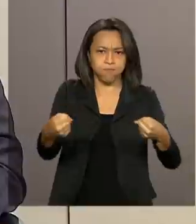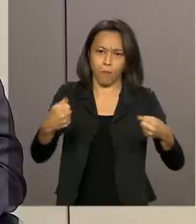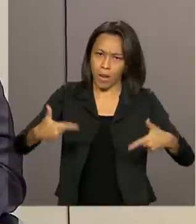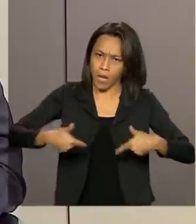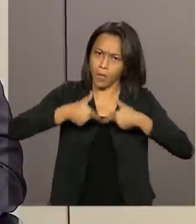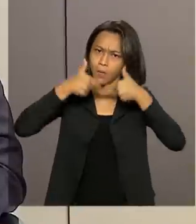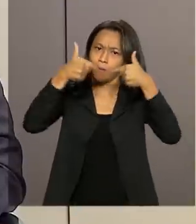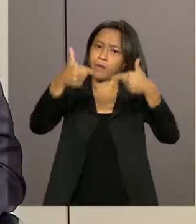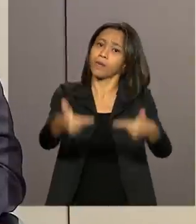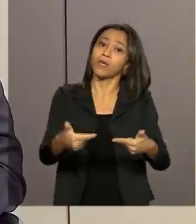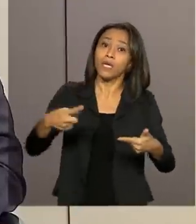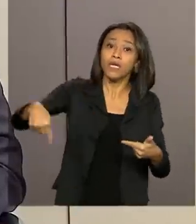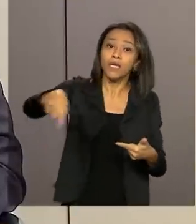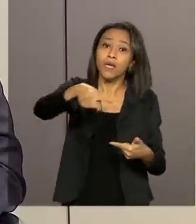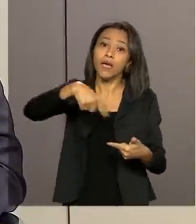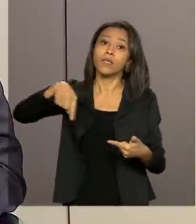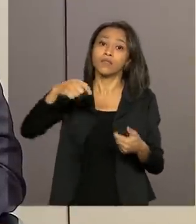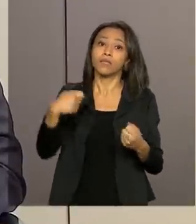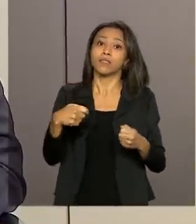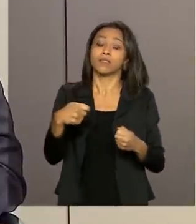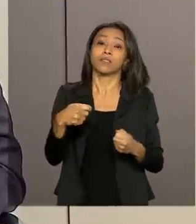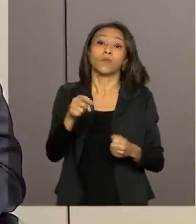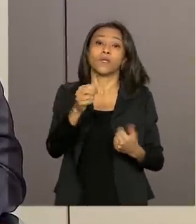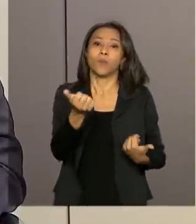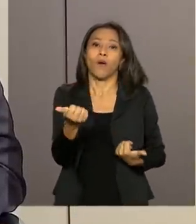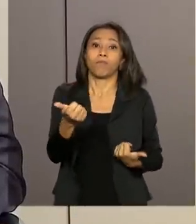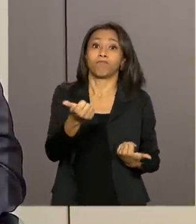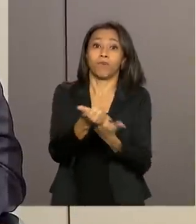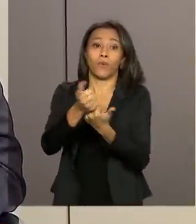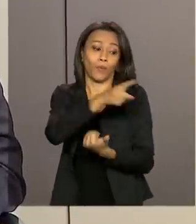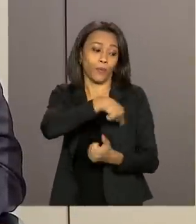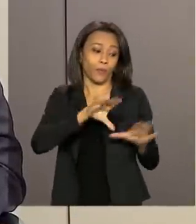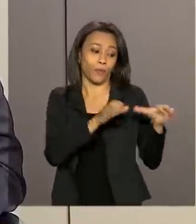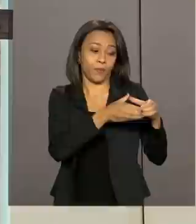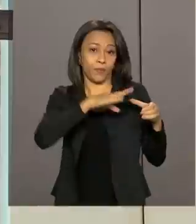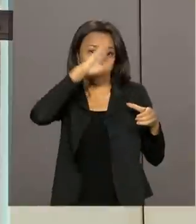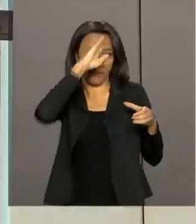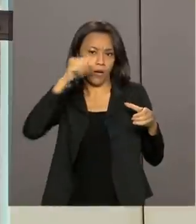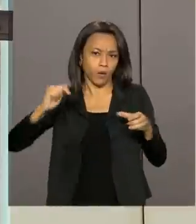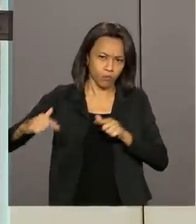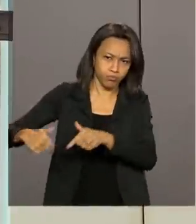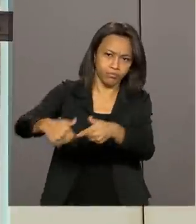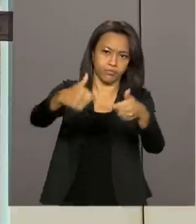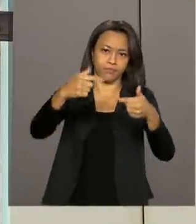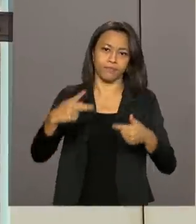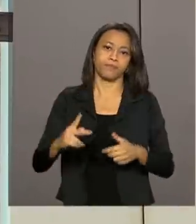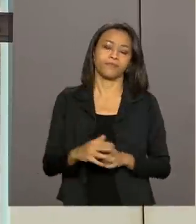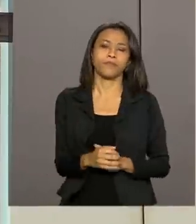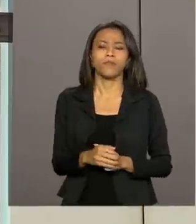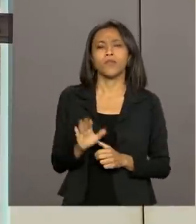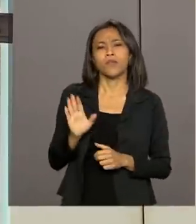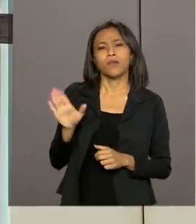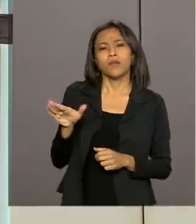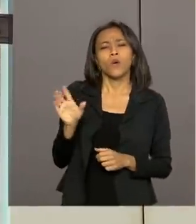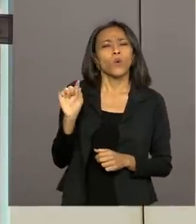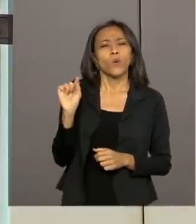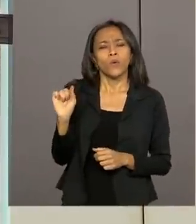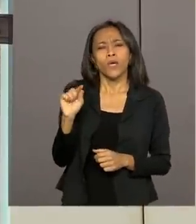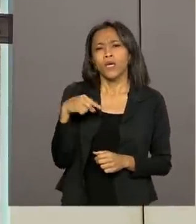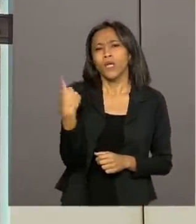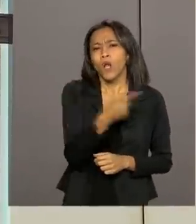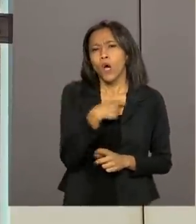partir daí, prescindam desse apoio das Forças Armadas para realizarem o seu trabalho. E o que a gente pode já